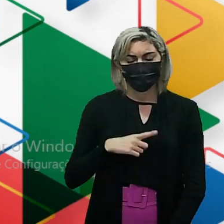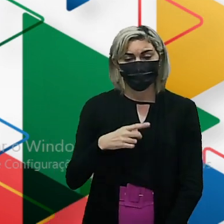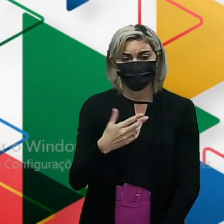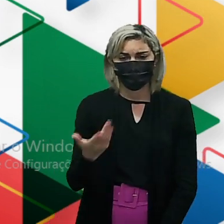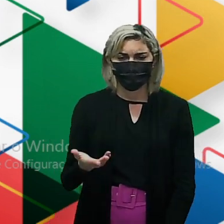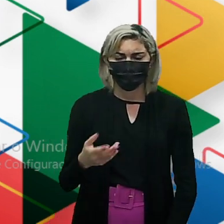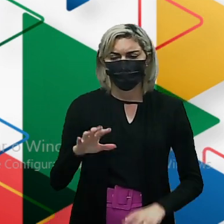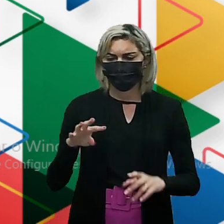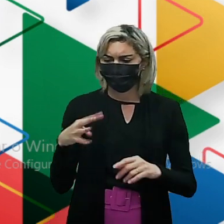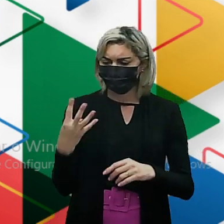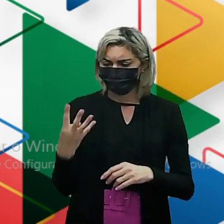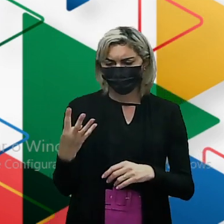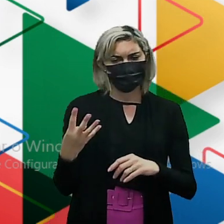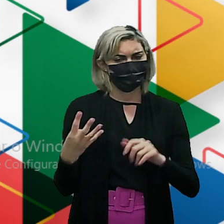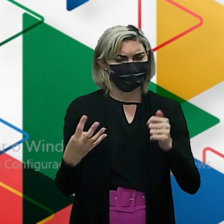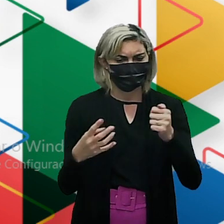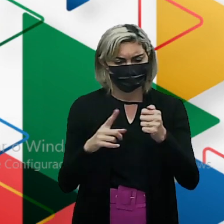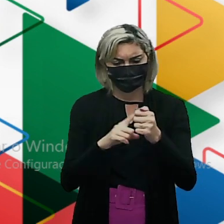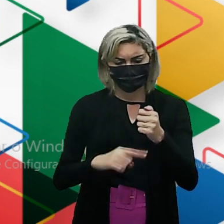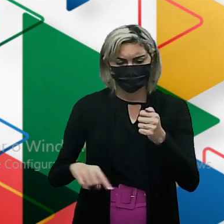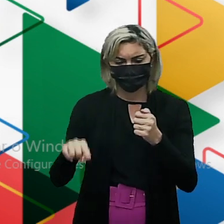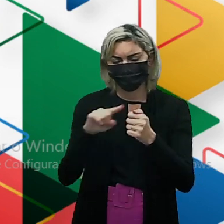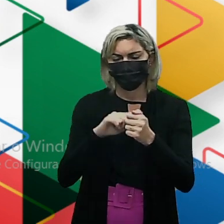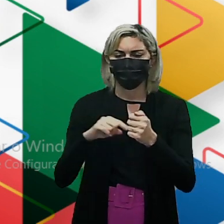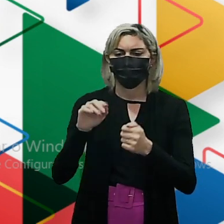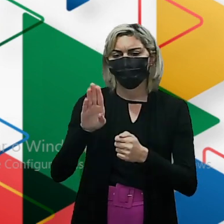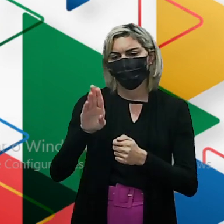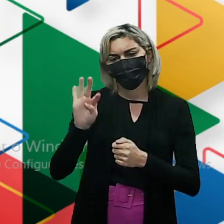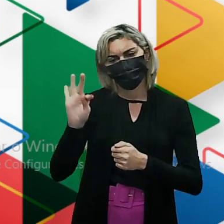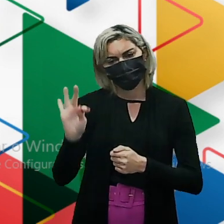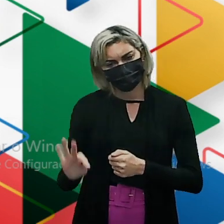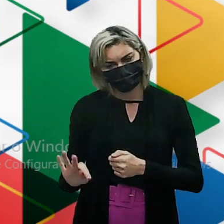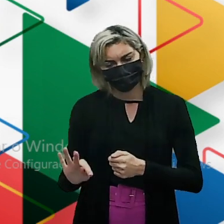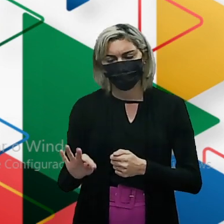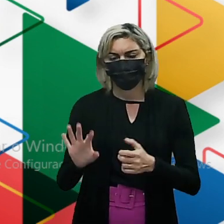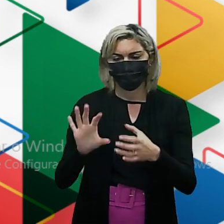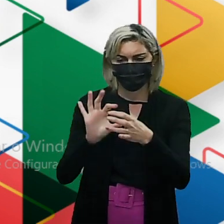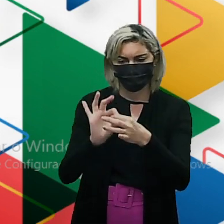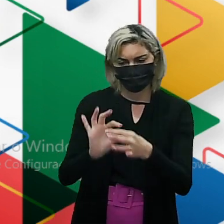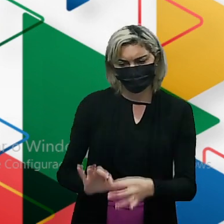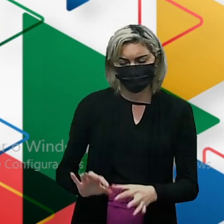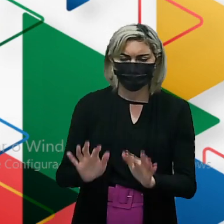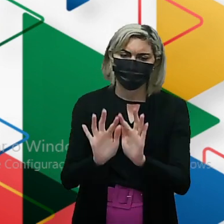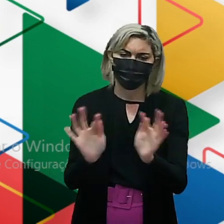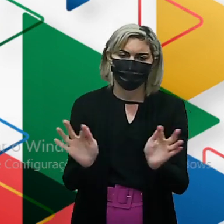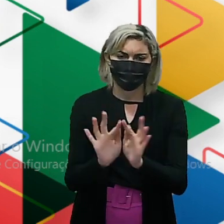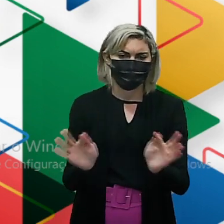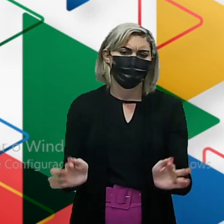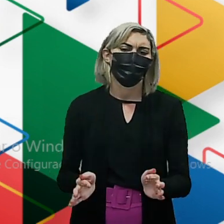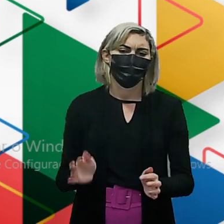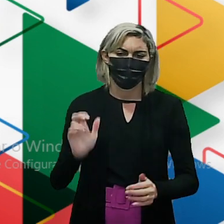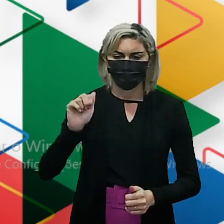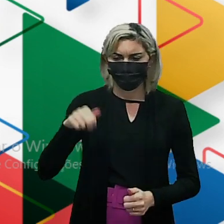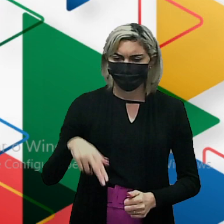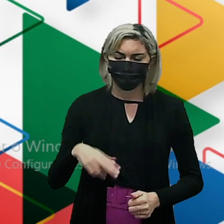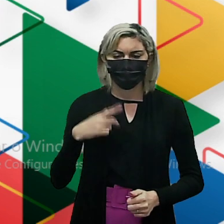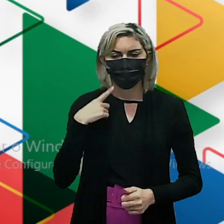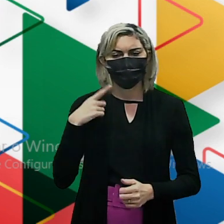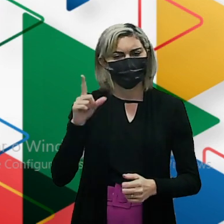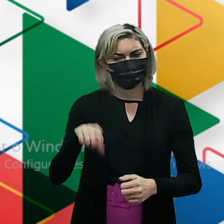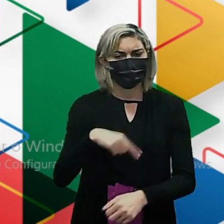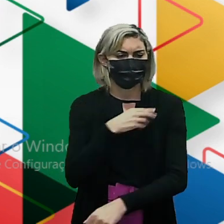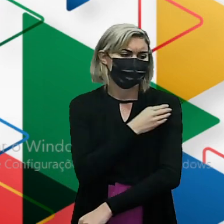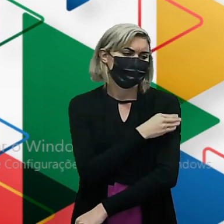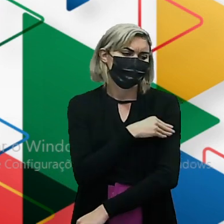4 átomos De carbono But Só ligações Simples An- um